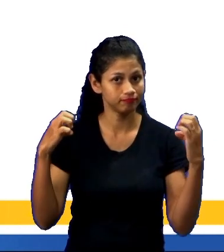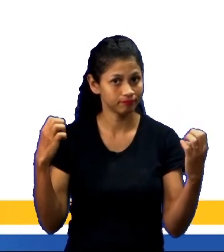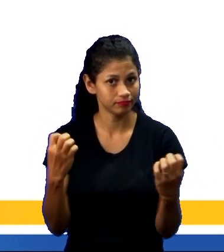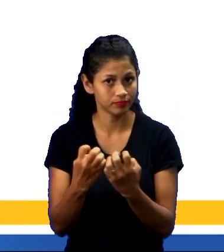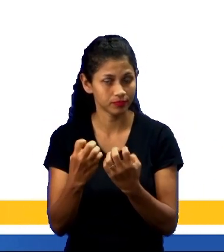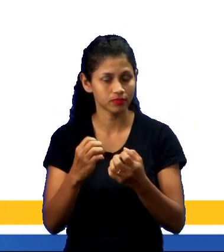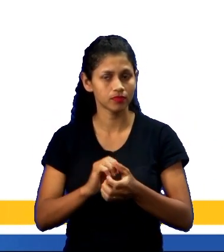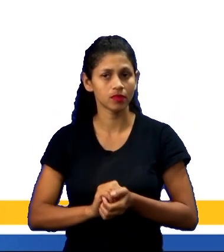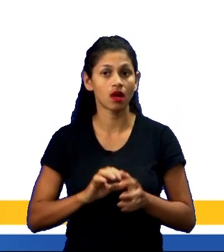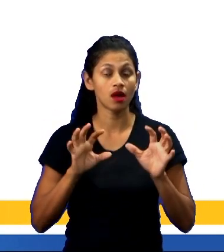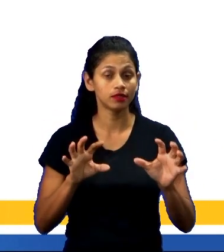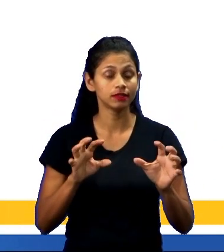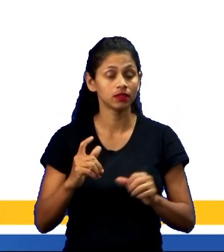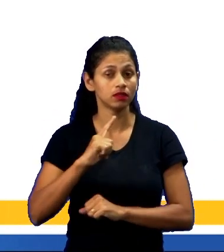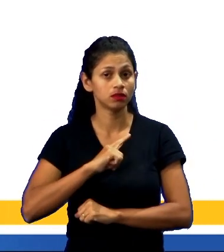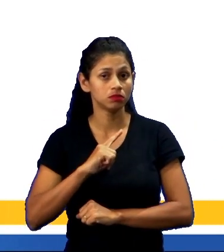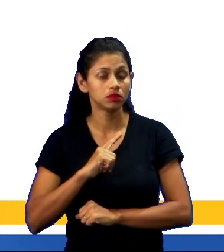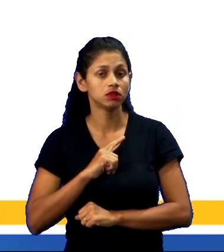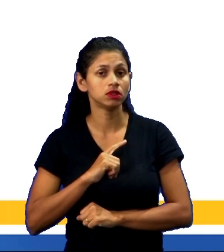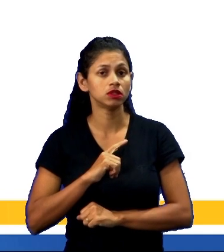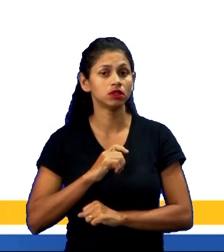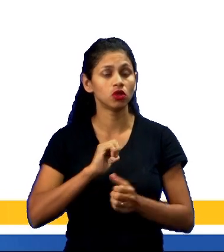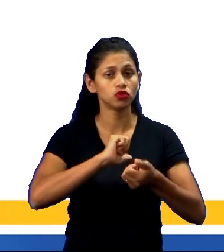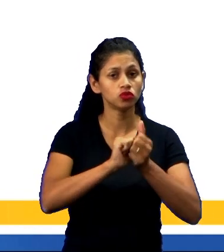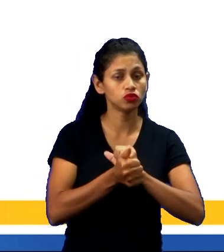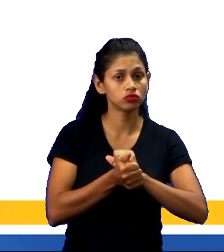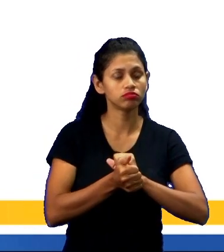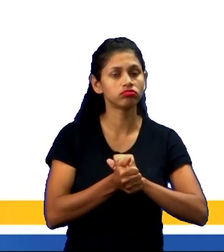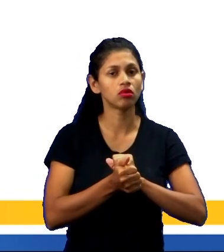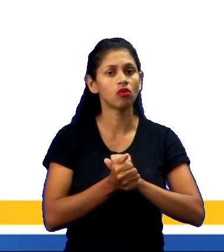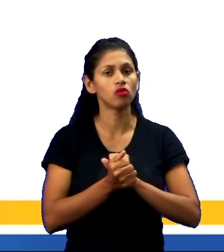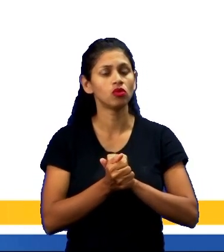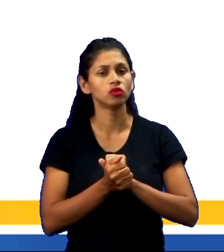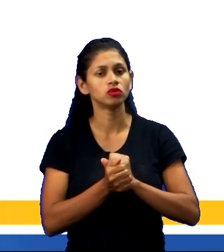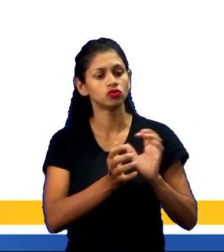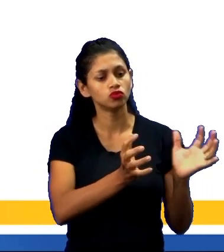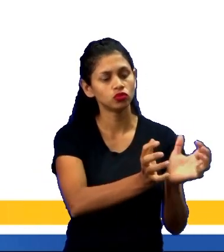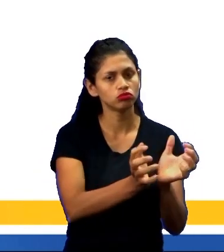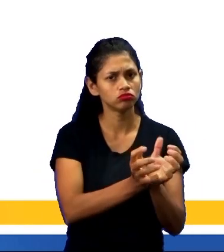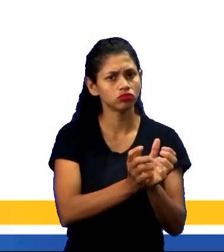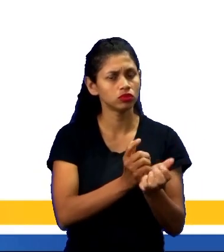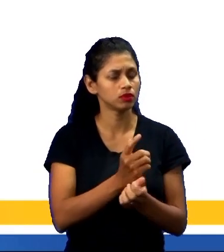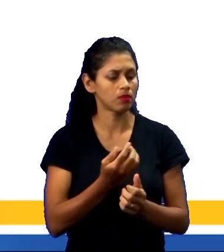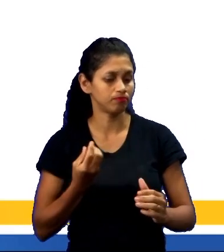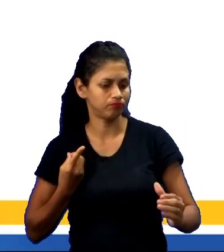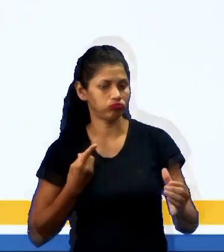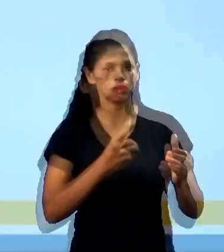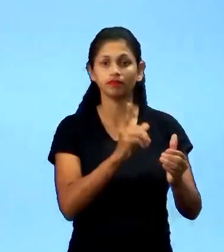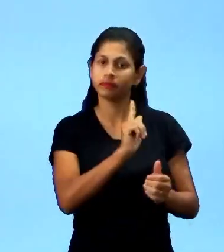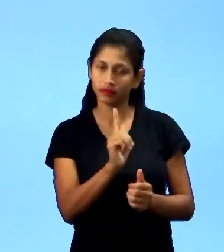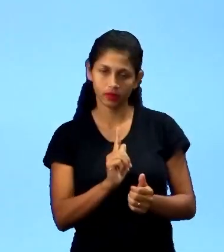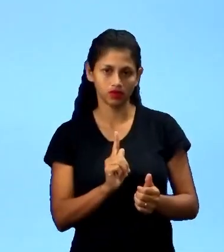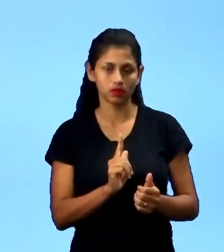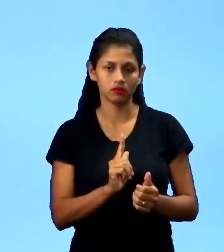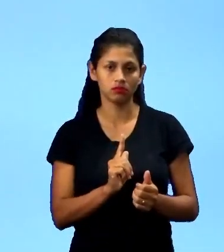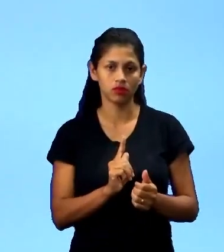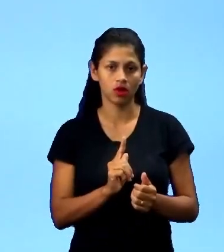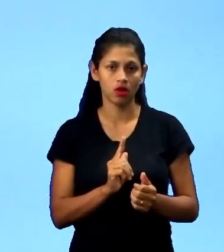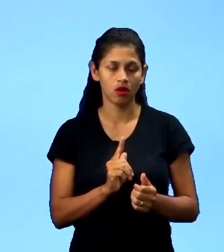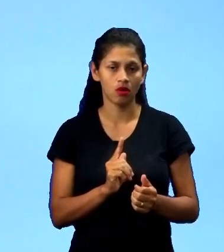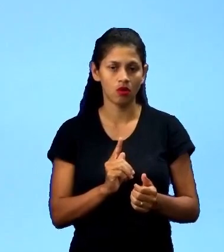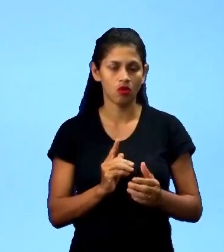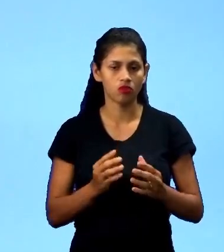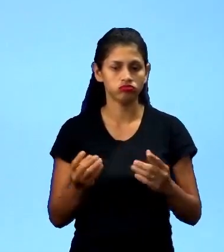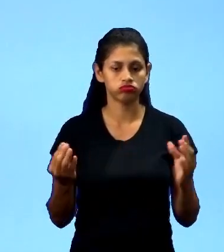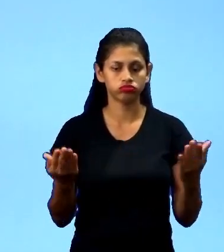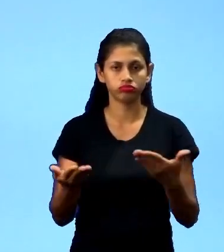Da mesma forma, também existem esportes coletivos de não invasão, em que não há interação entre os adversários. Aqui, gente